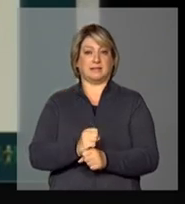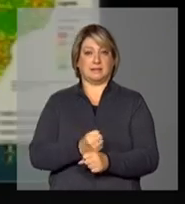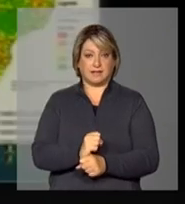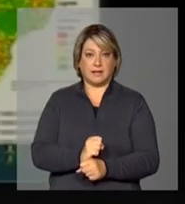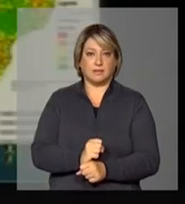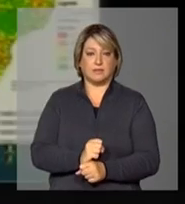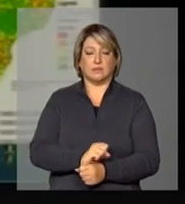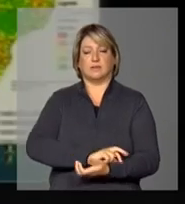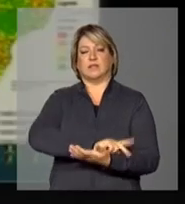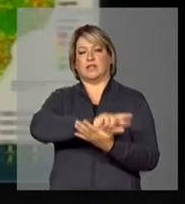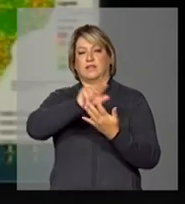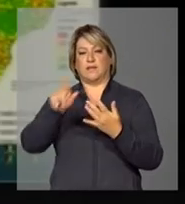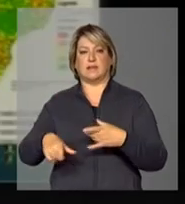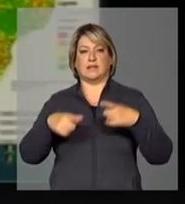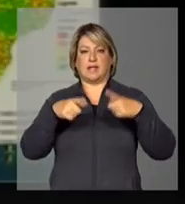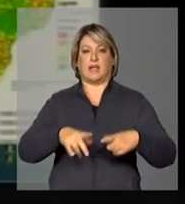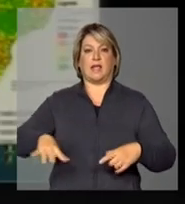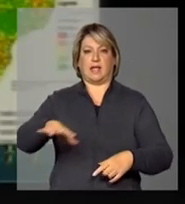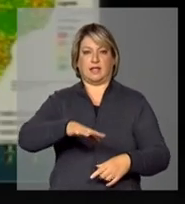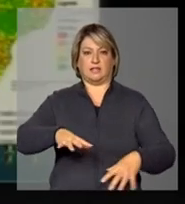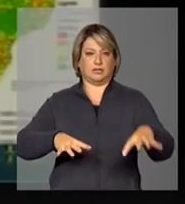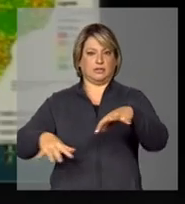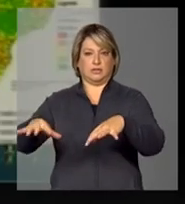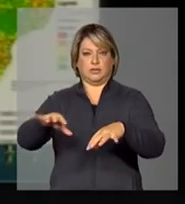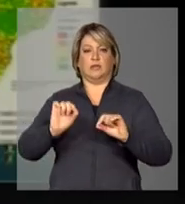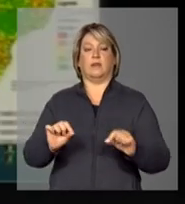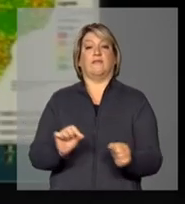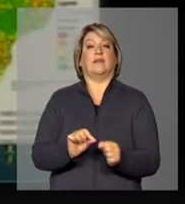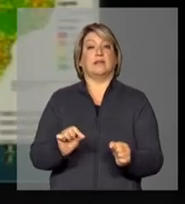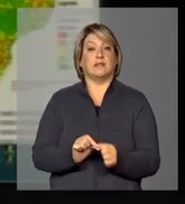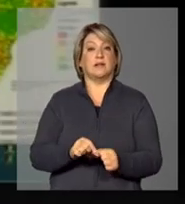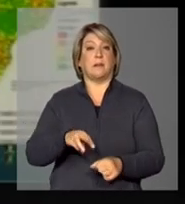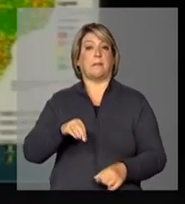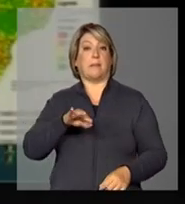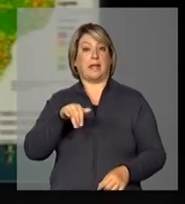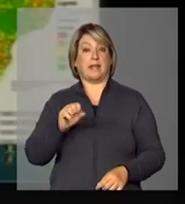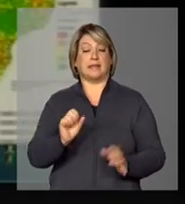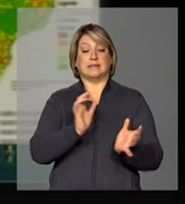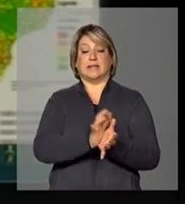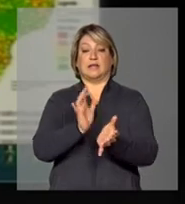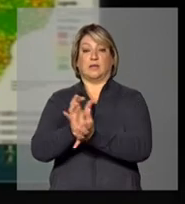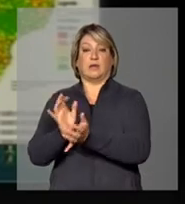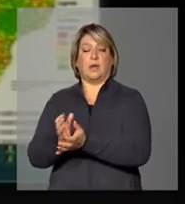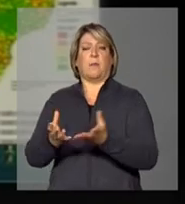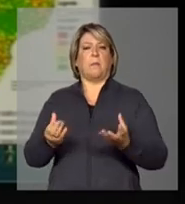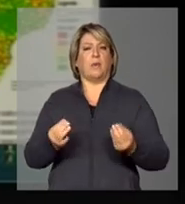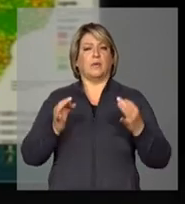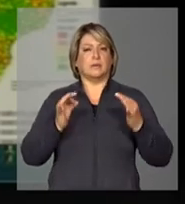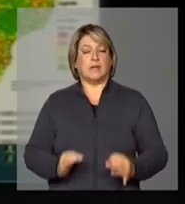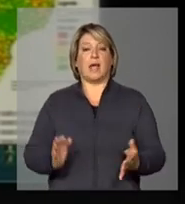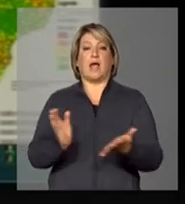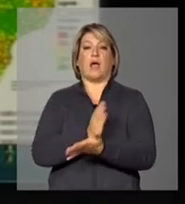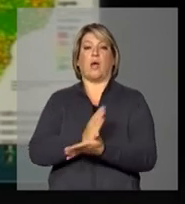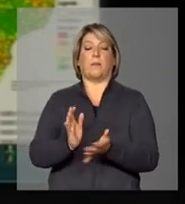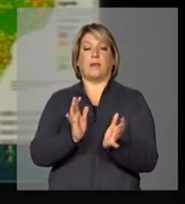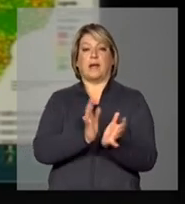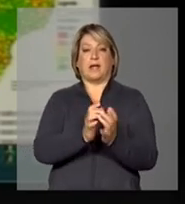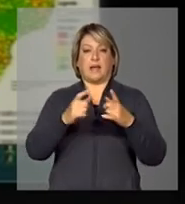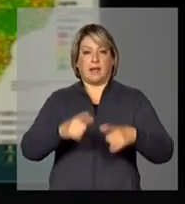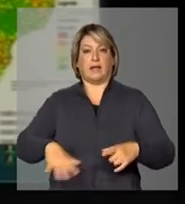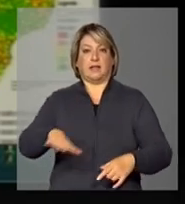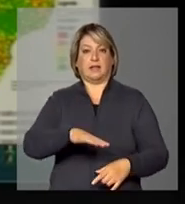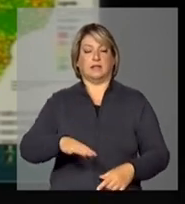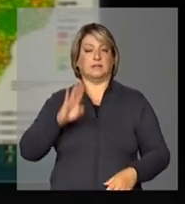parte das diversas regiões, e construindo metas setoriais muito concretas em algumas áreas chaves para esse processo,